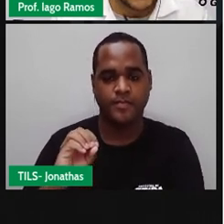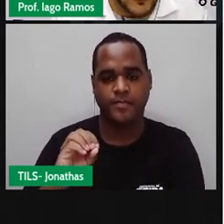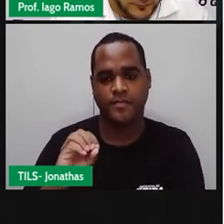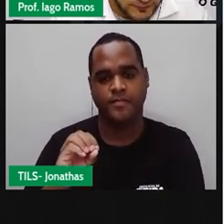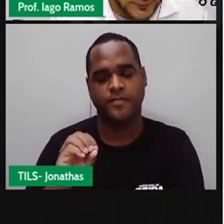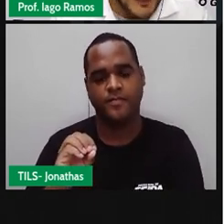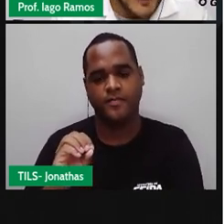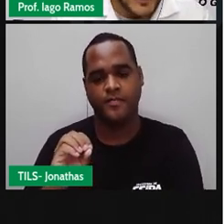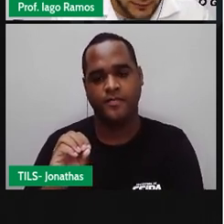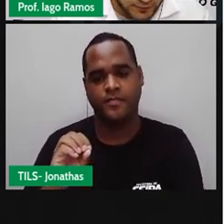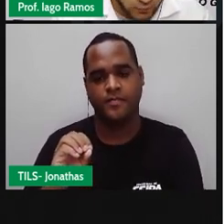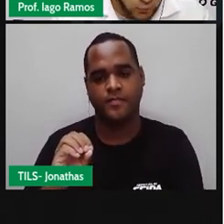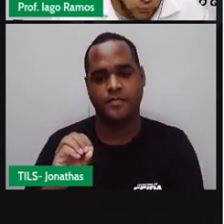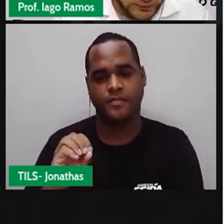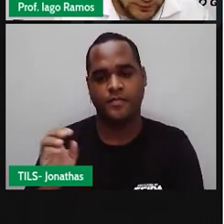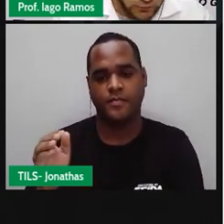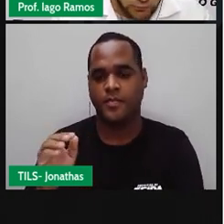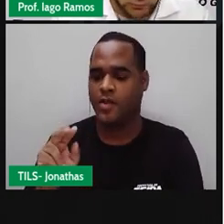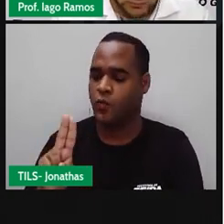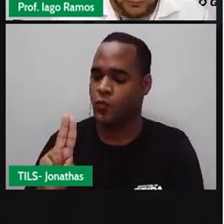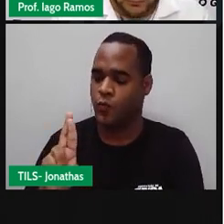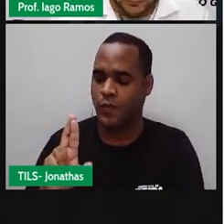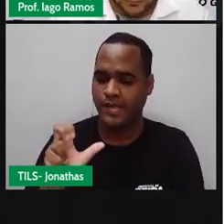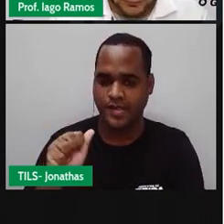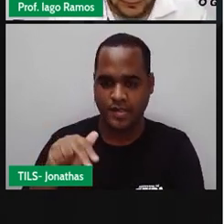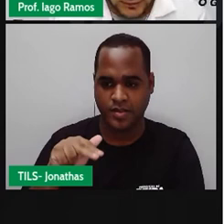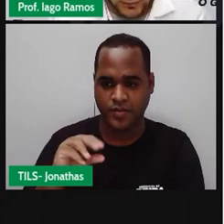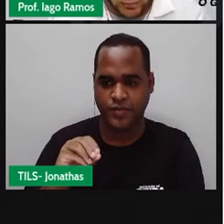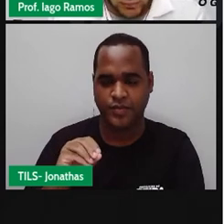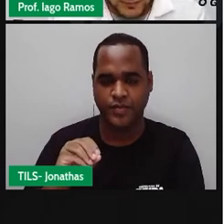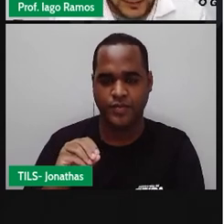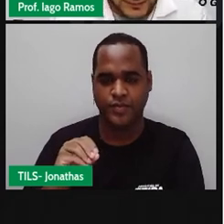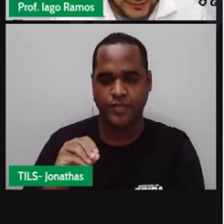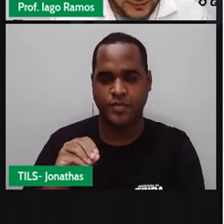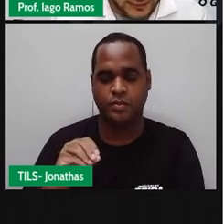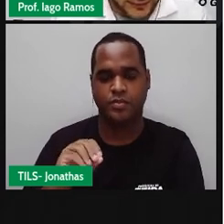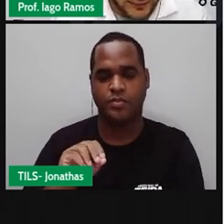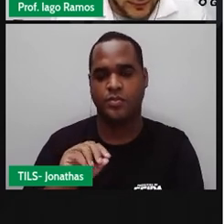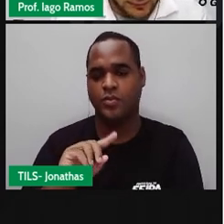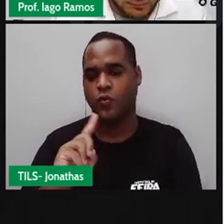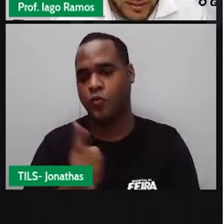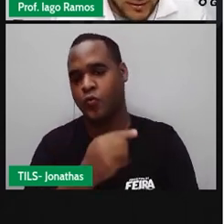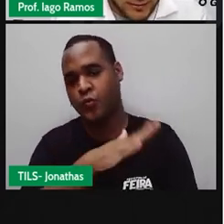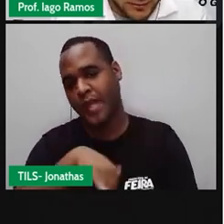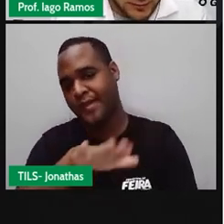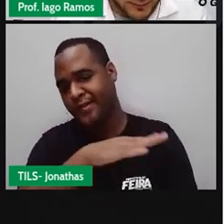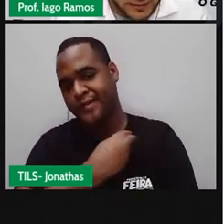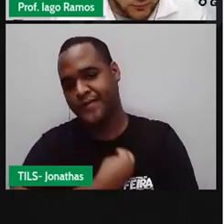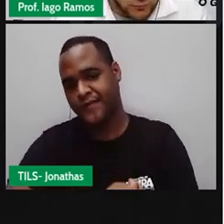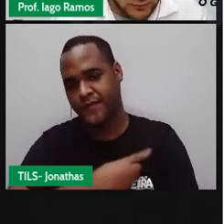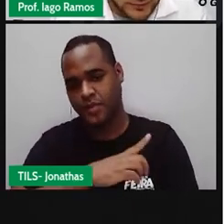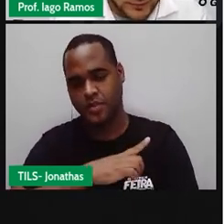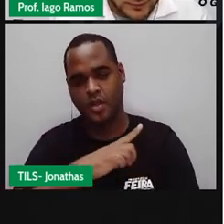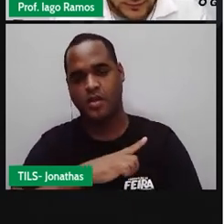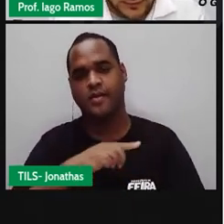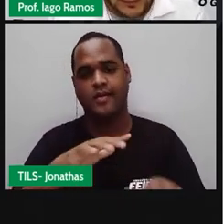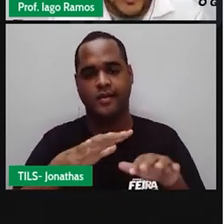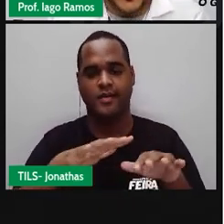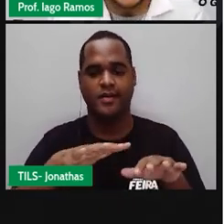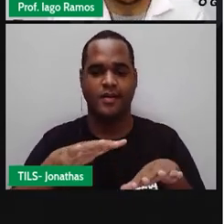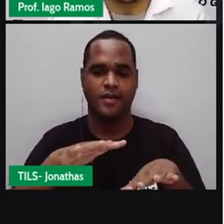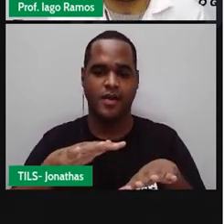e Urano. Todos esses têm média de temperaturas